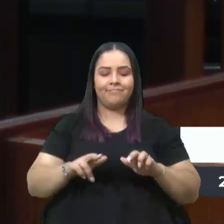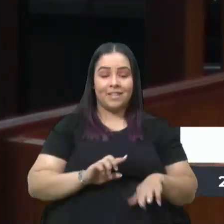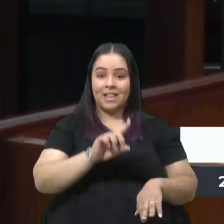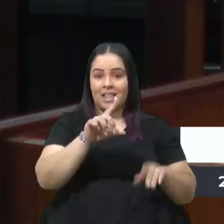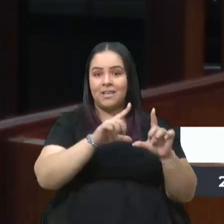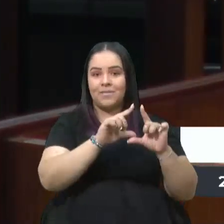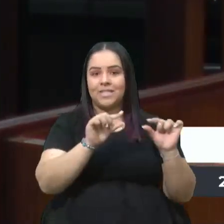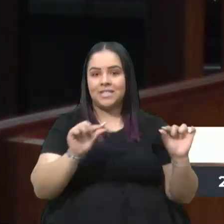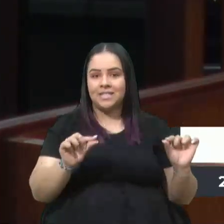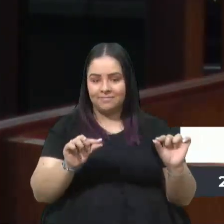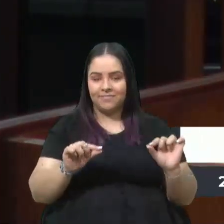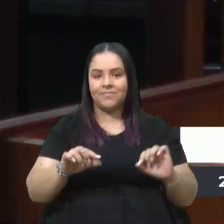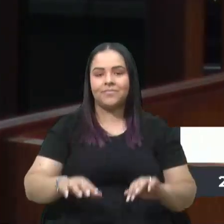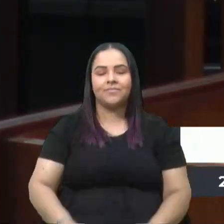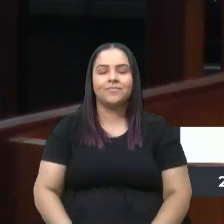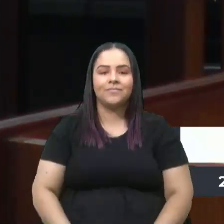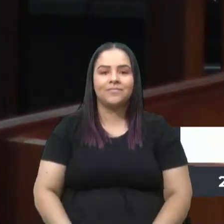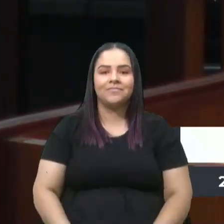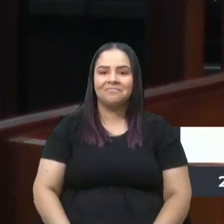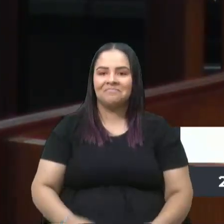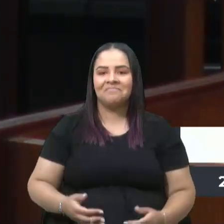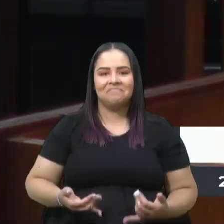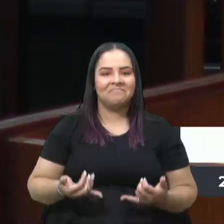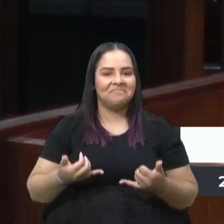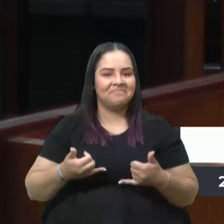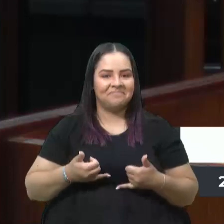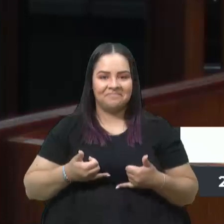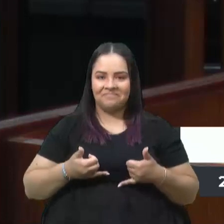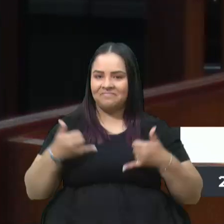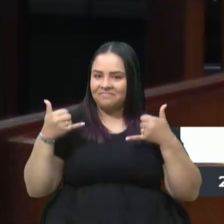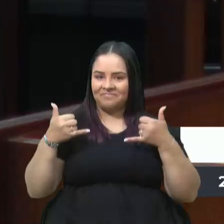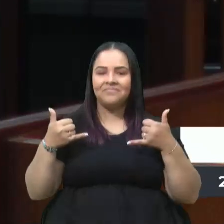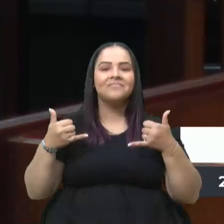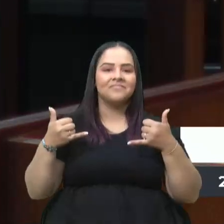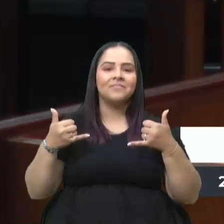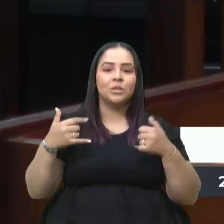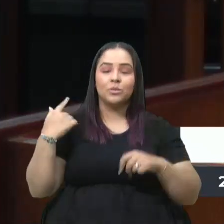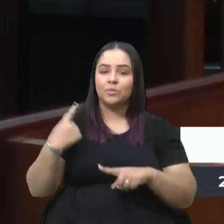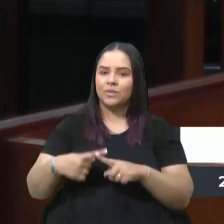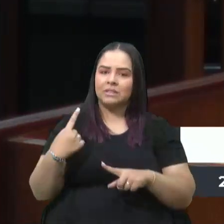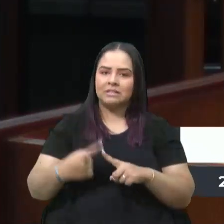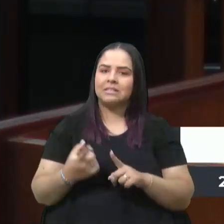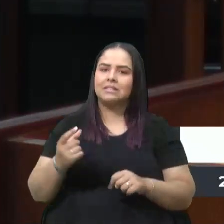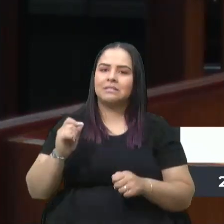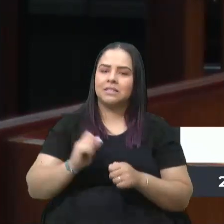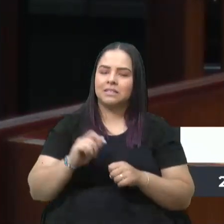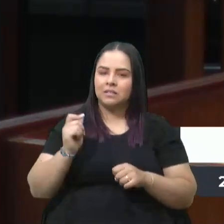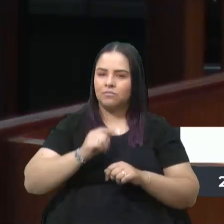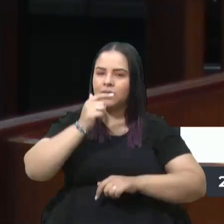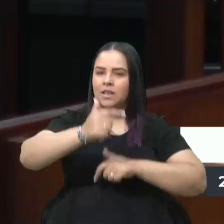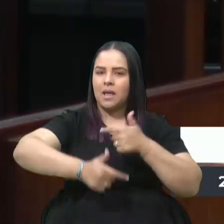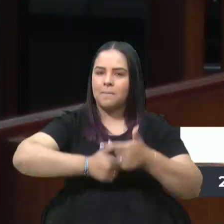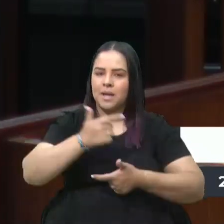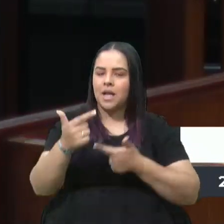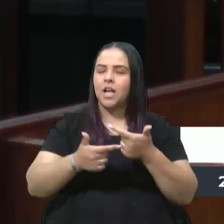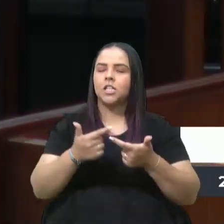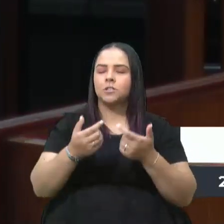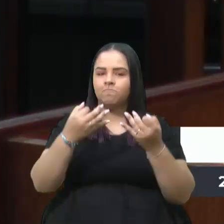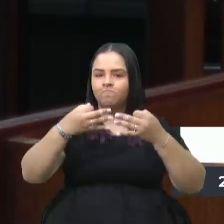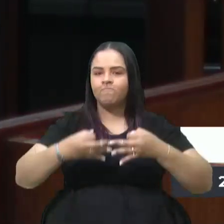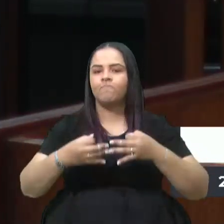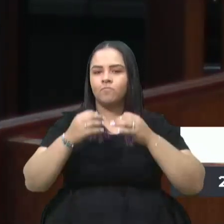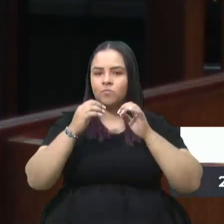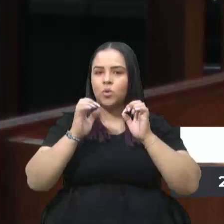Brasília. É uma honra seguir esse mandato, que foi cumprido com eficácia e ética durante